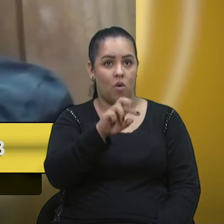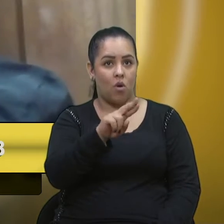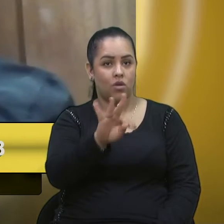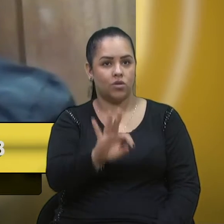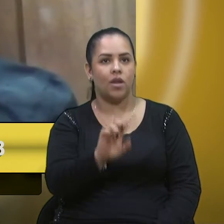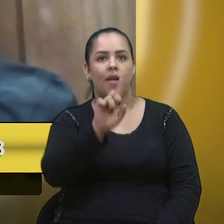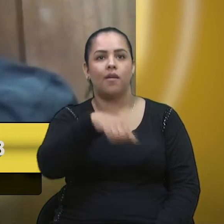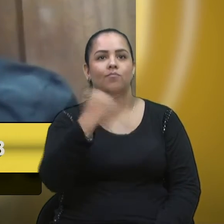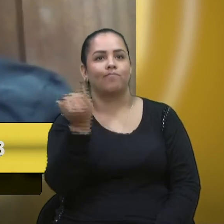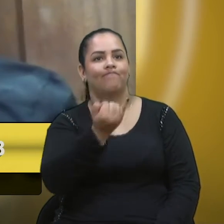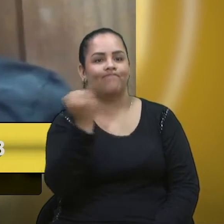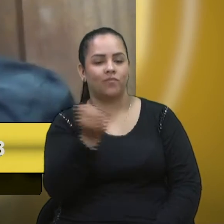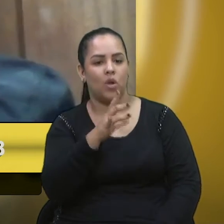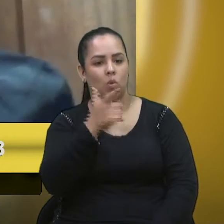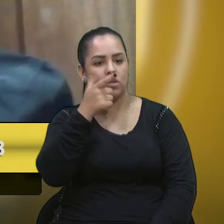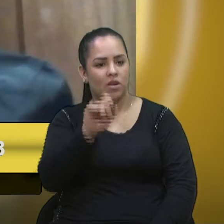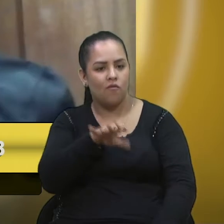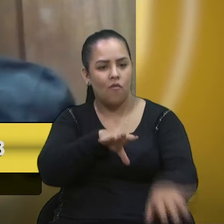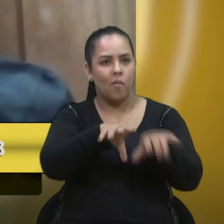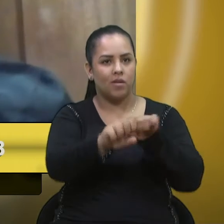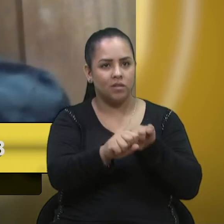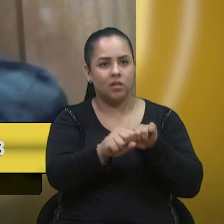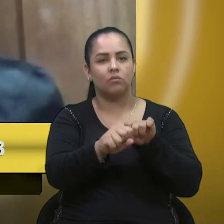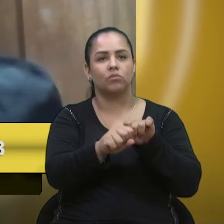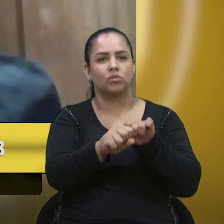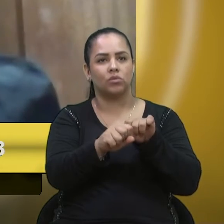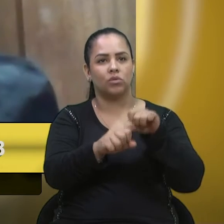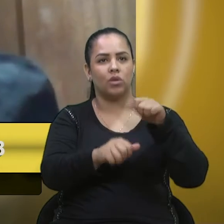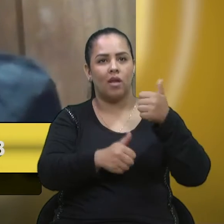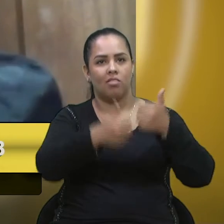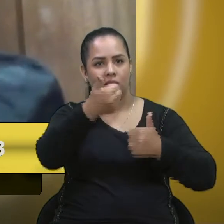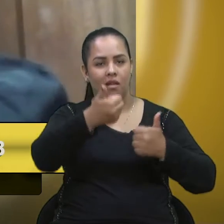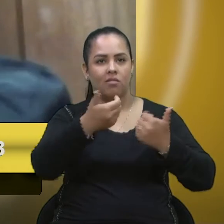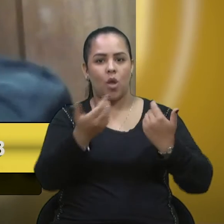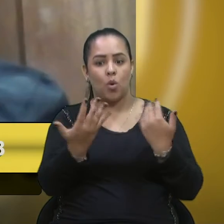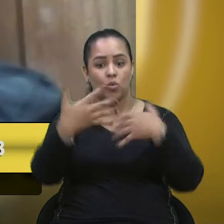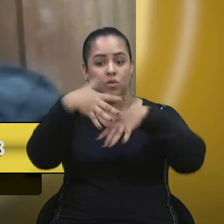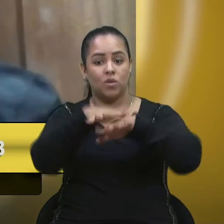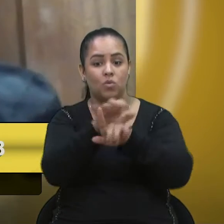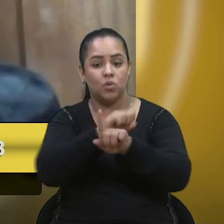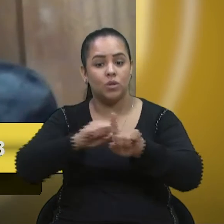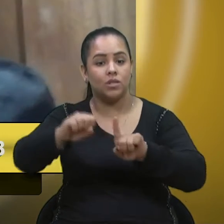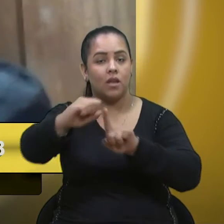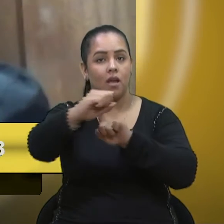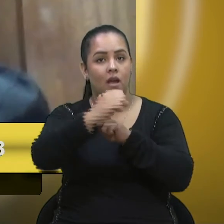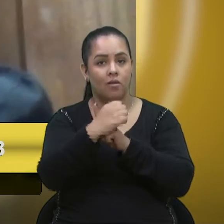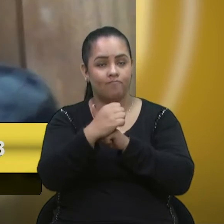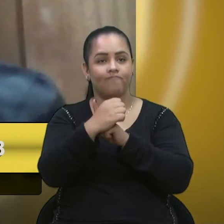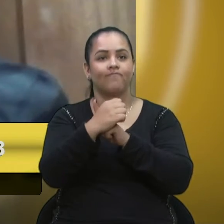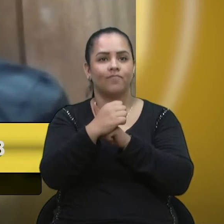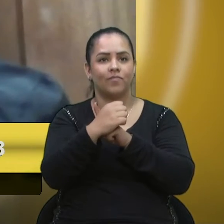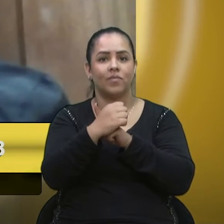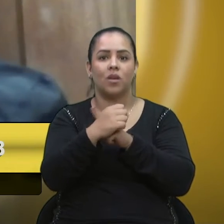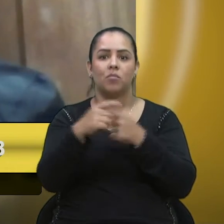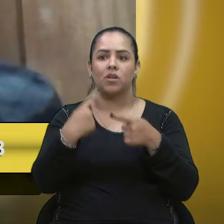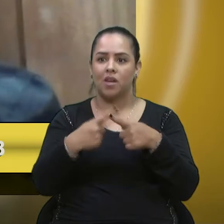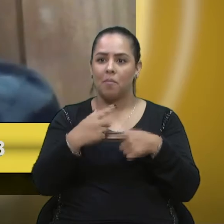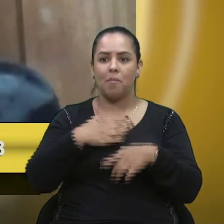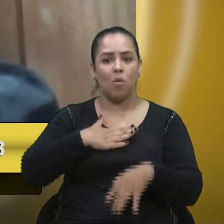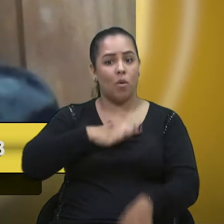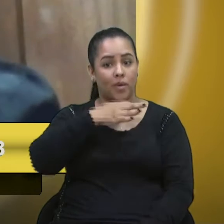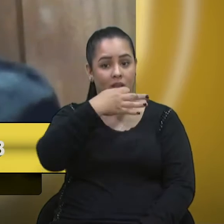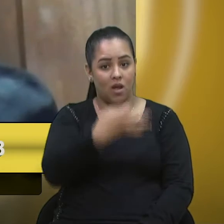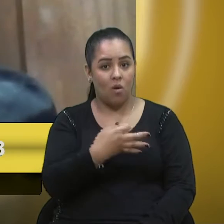formação de atletas, na inclusão social através do esporte, que na minha visão é o maior fomentador de inclusão social, é o esporte e o